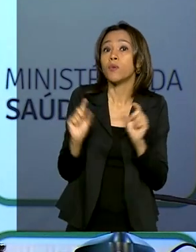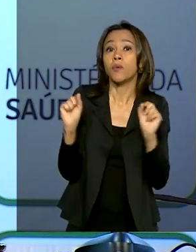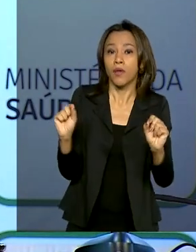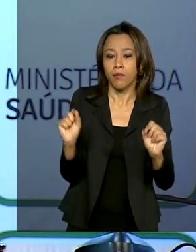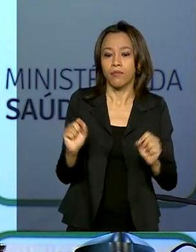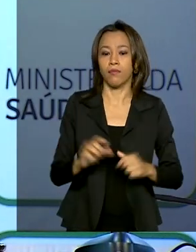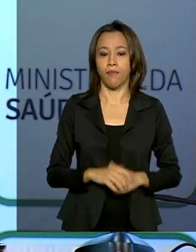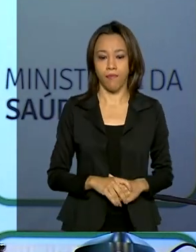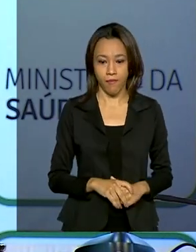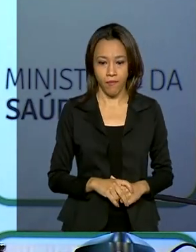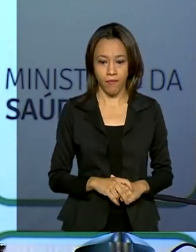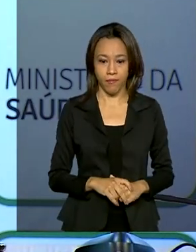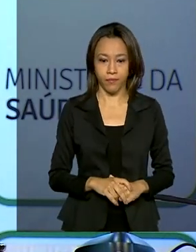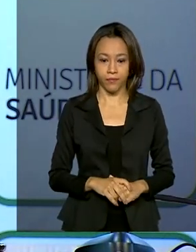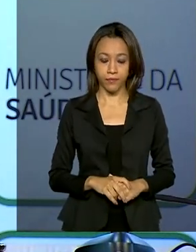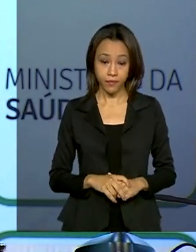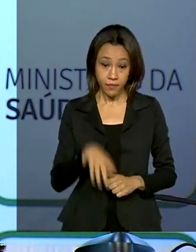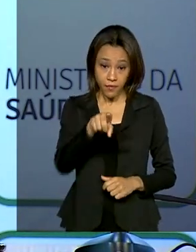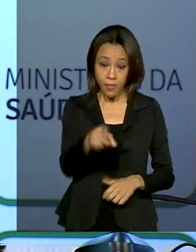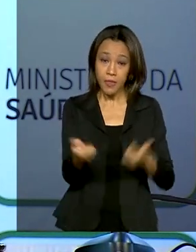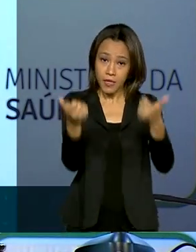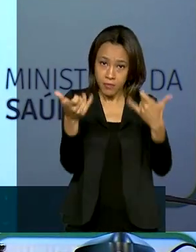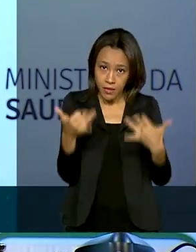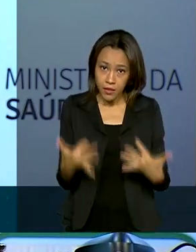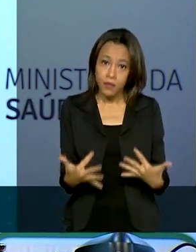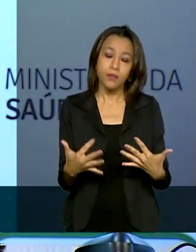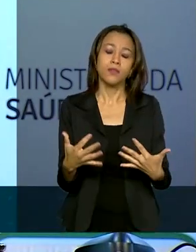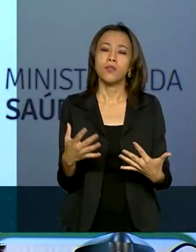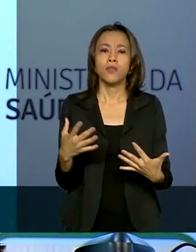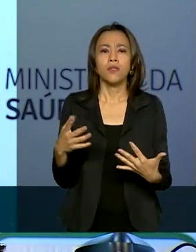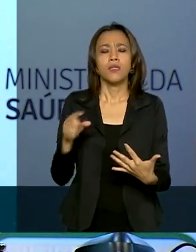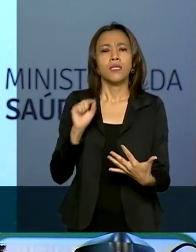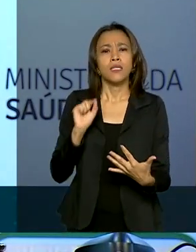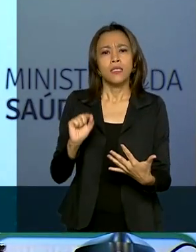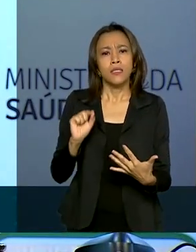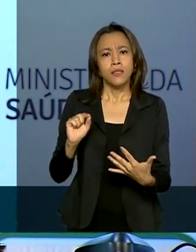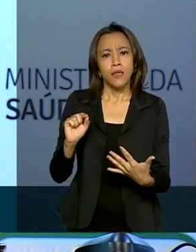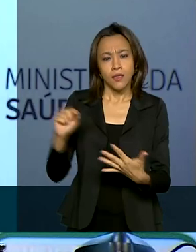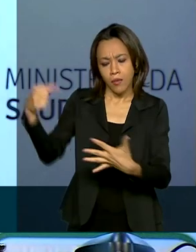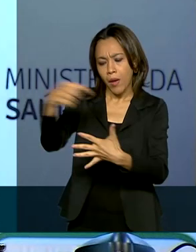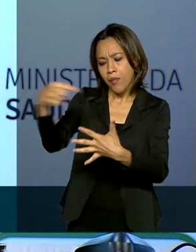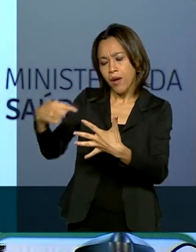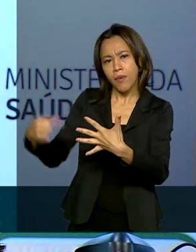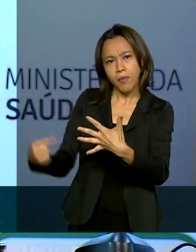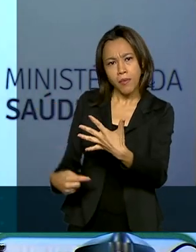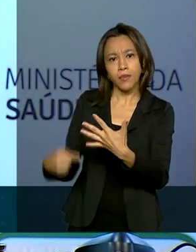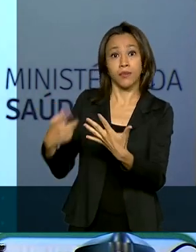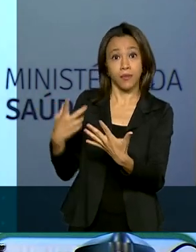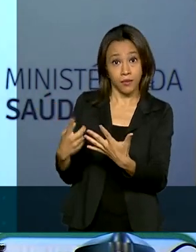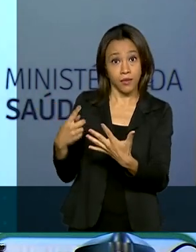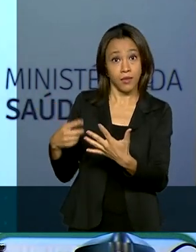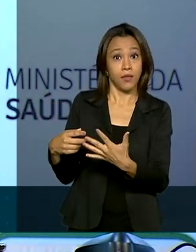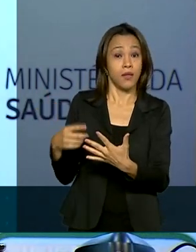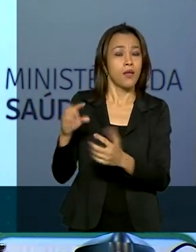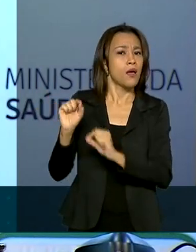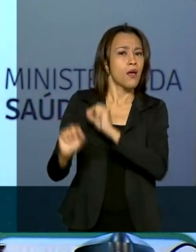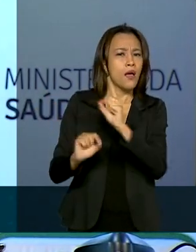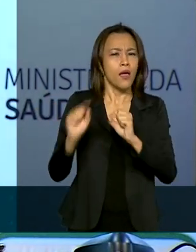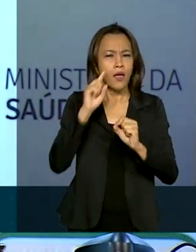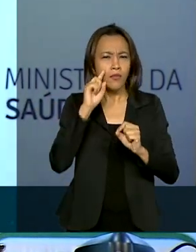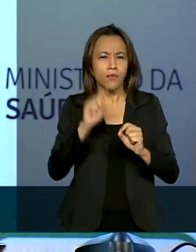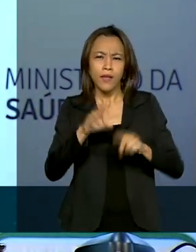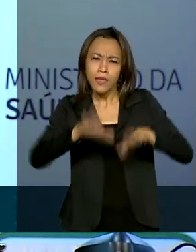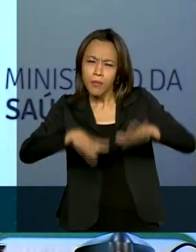estará atrelado, estará condicionado à variação da curva epidemiológica, à